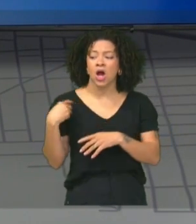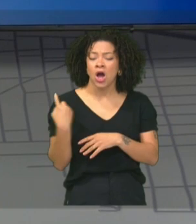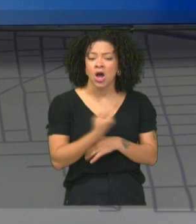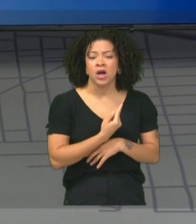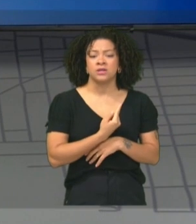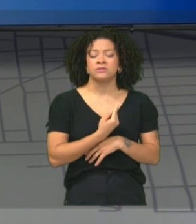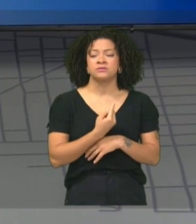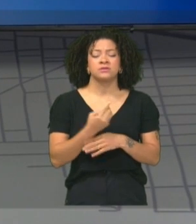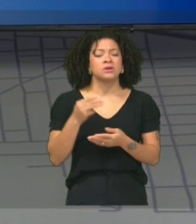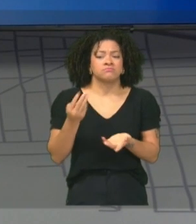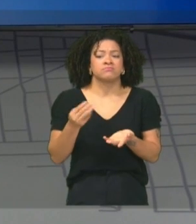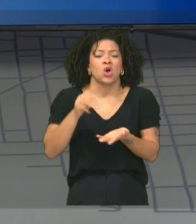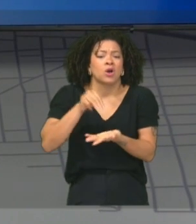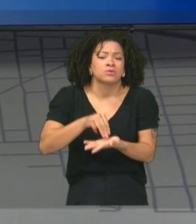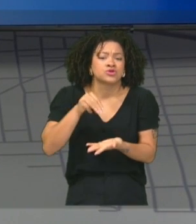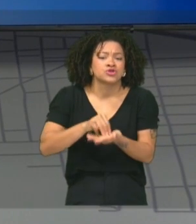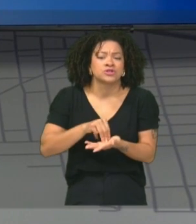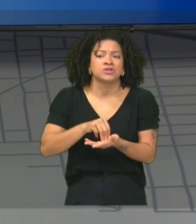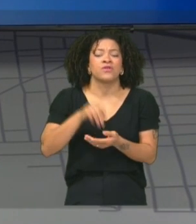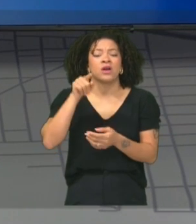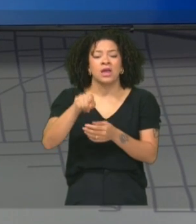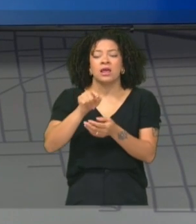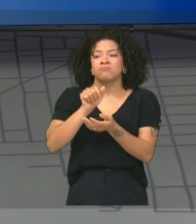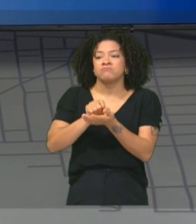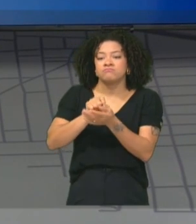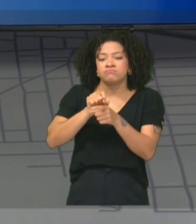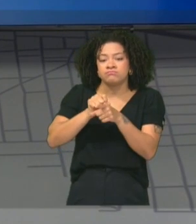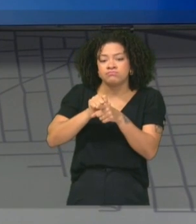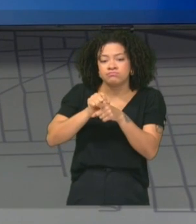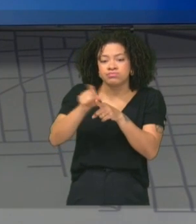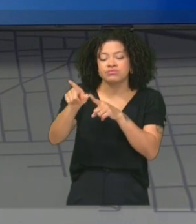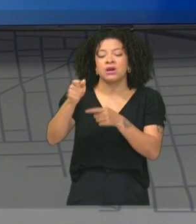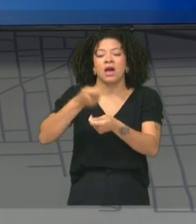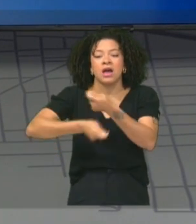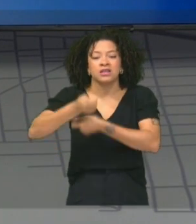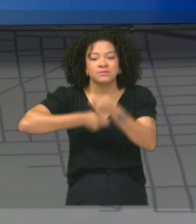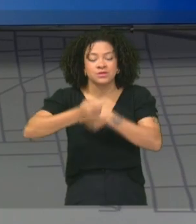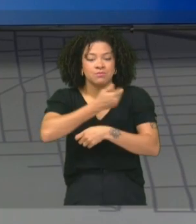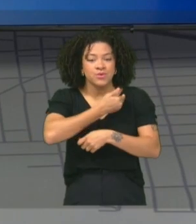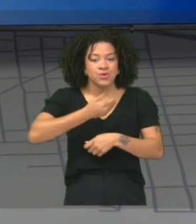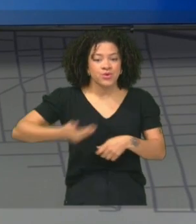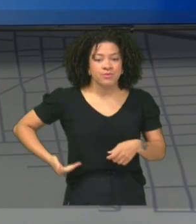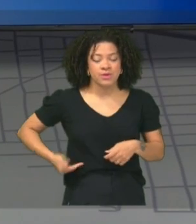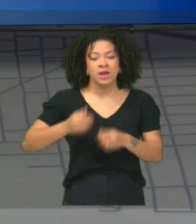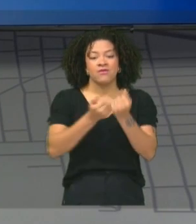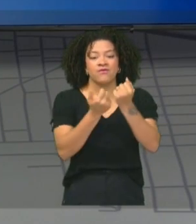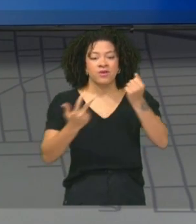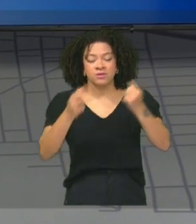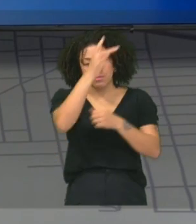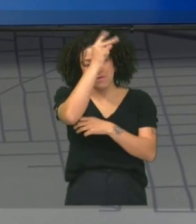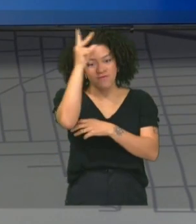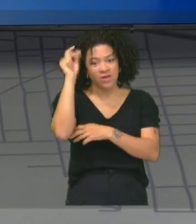qual o motivo que ele foi colocado para fora da administração pública, como vice-prefeito que era